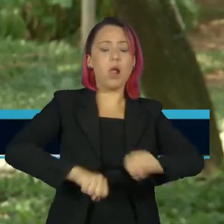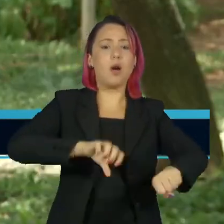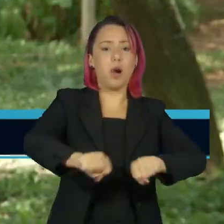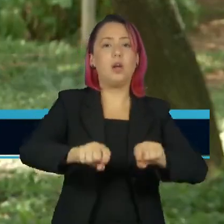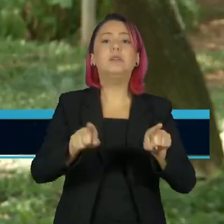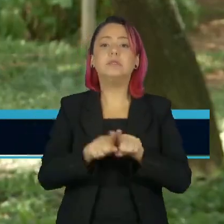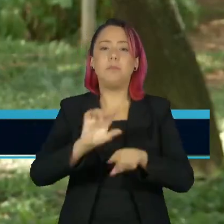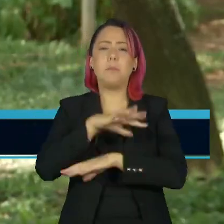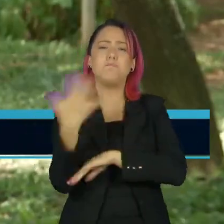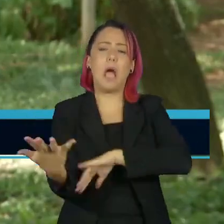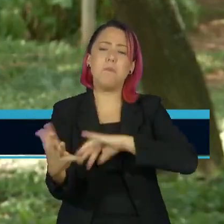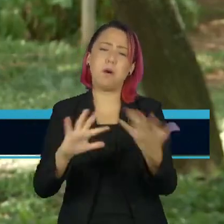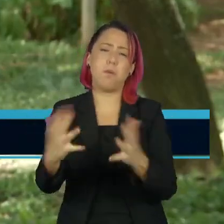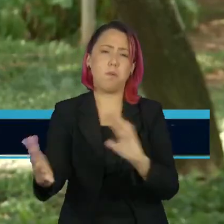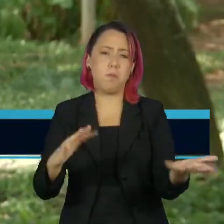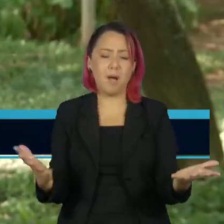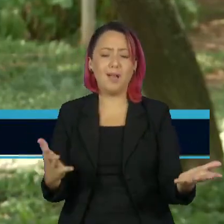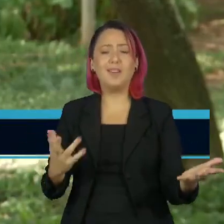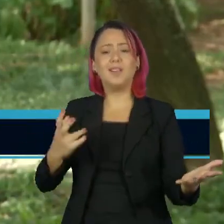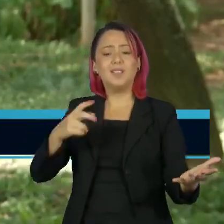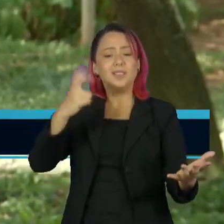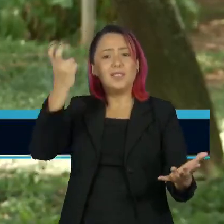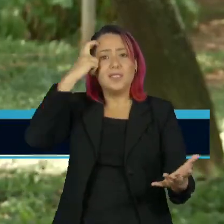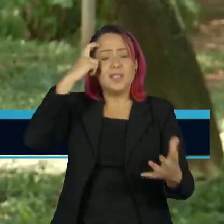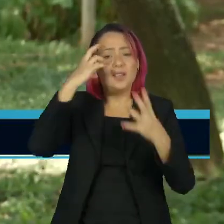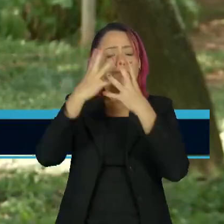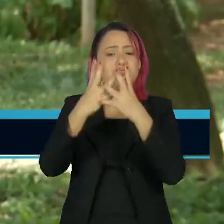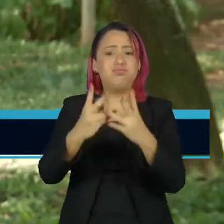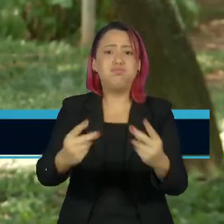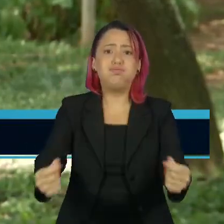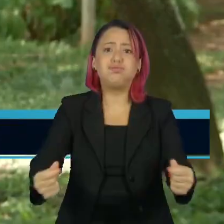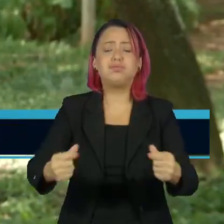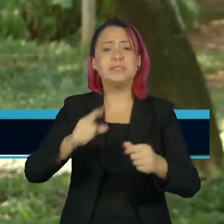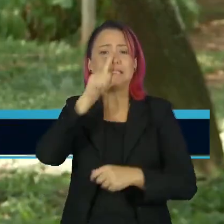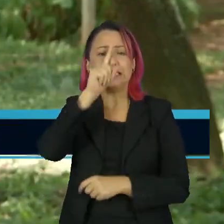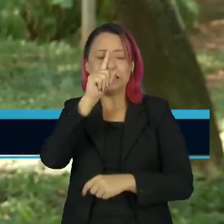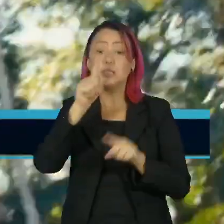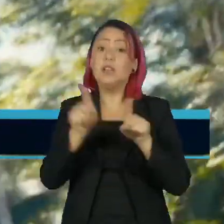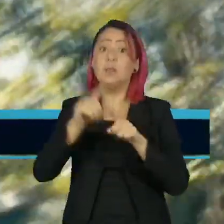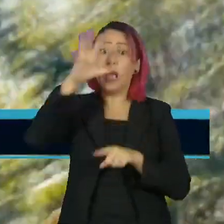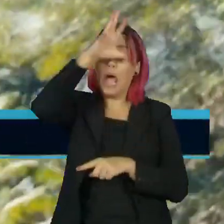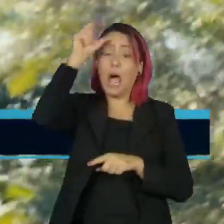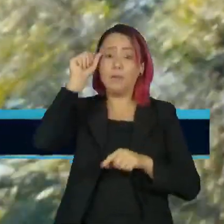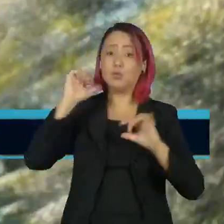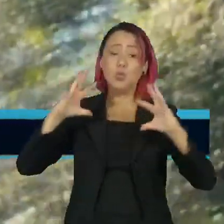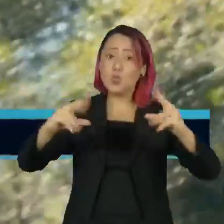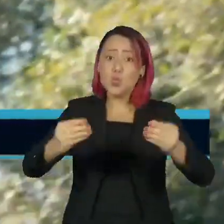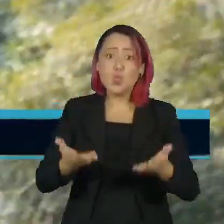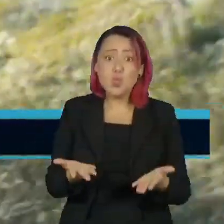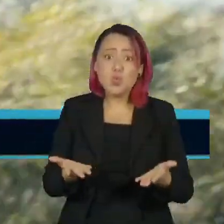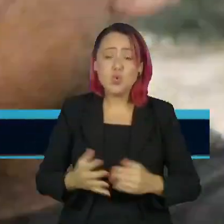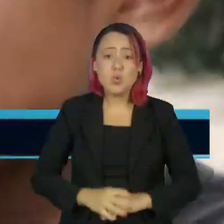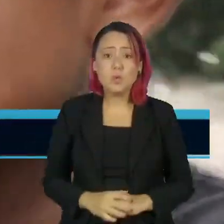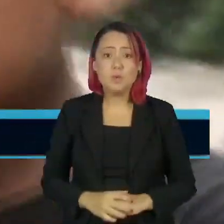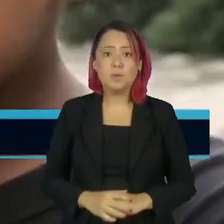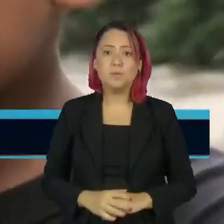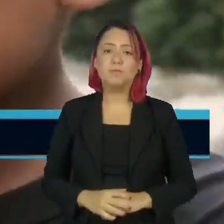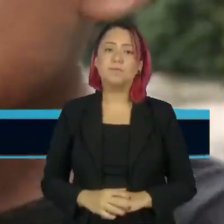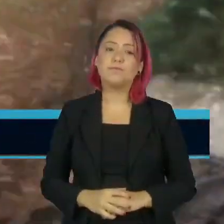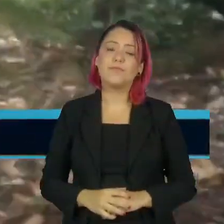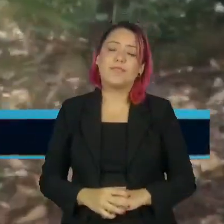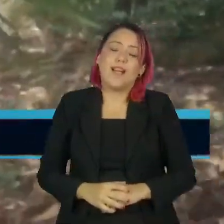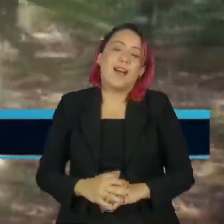dessa gente e de suas culturas também colocam em risco a Amazônia. Ela é, para mim, no meu ponto de vista, o coração.